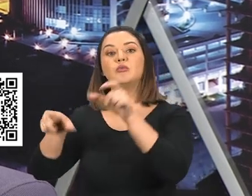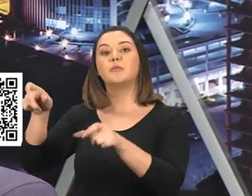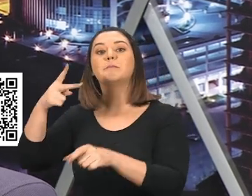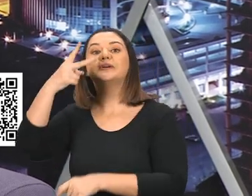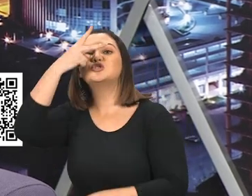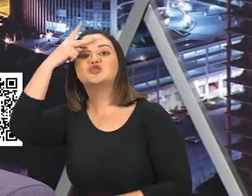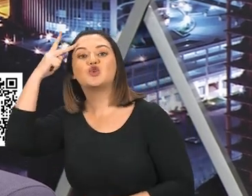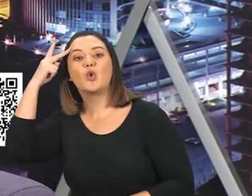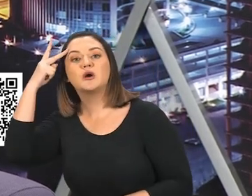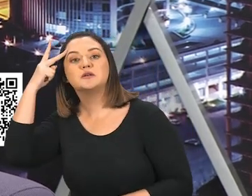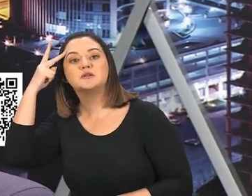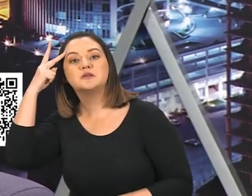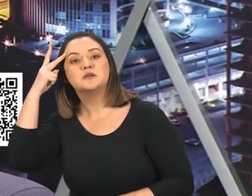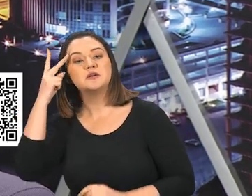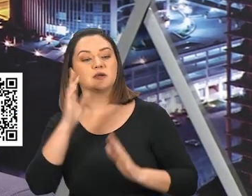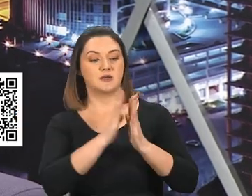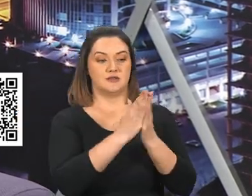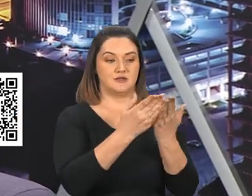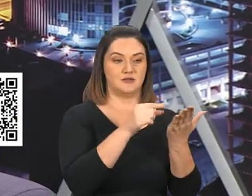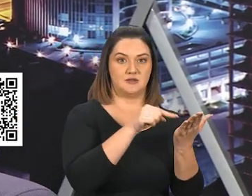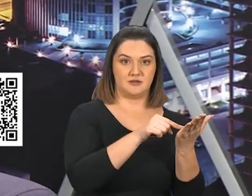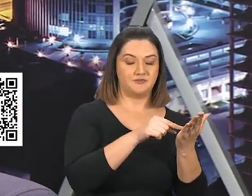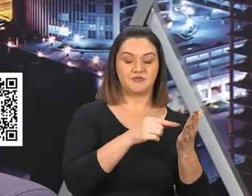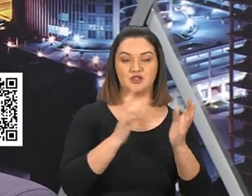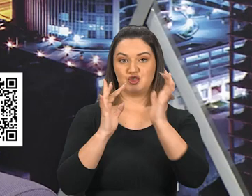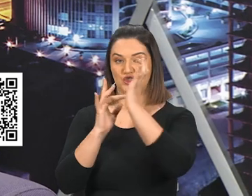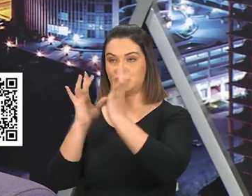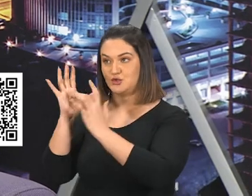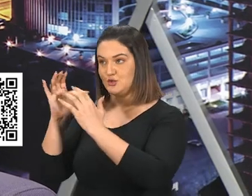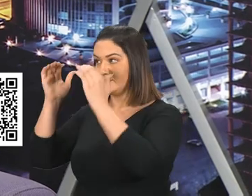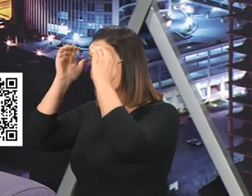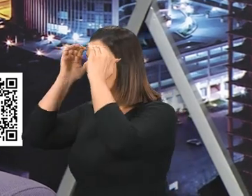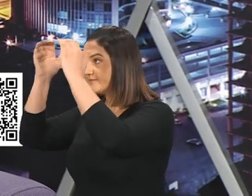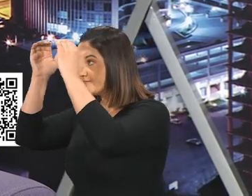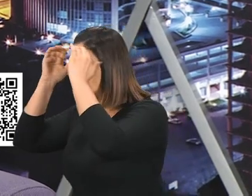homem, Seguir a Cristo, Ou o anticristo,